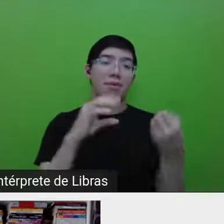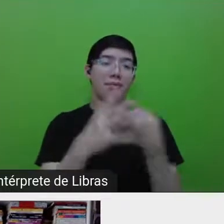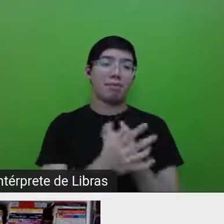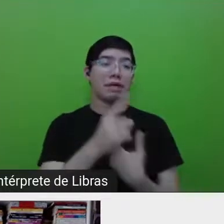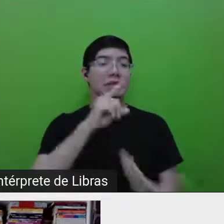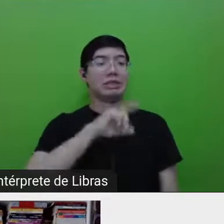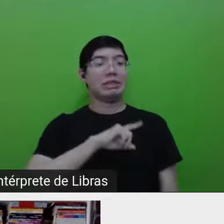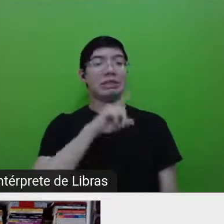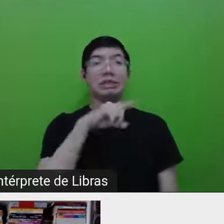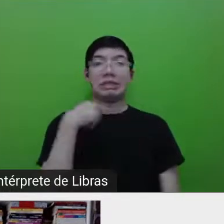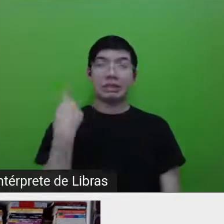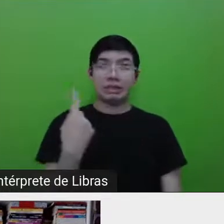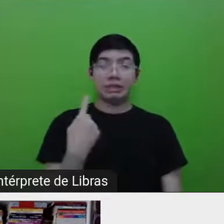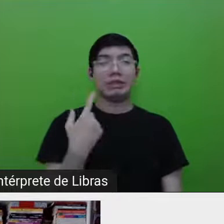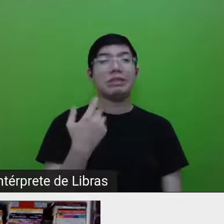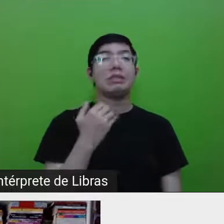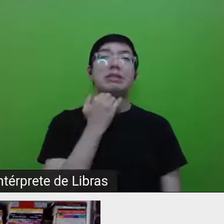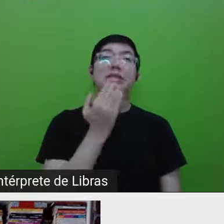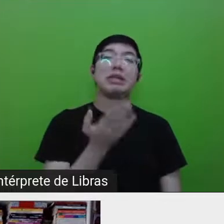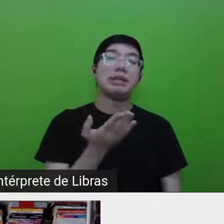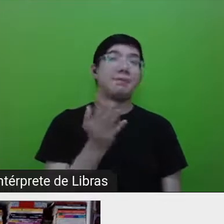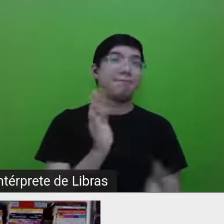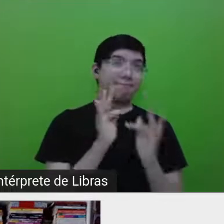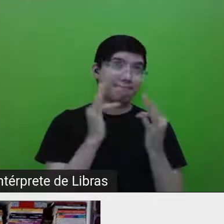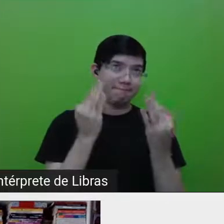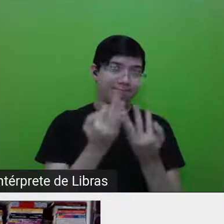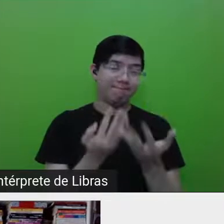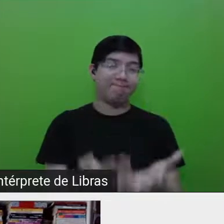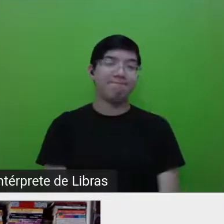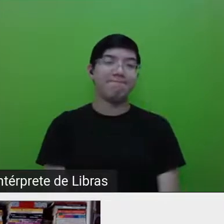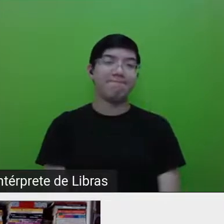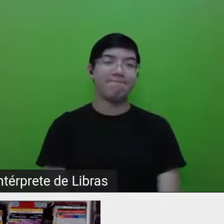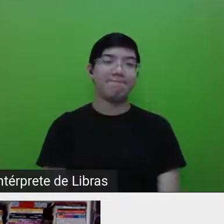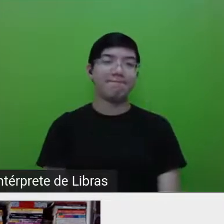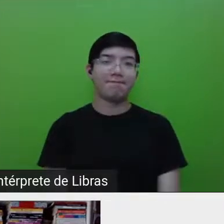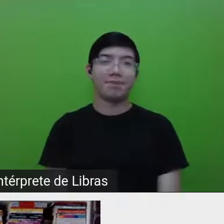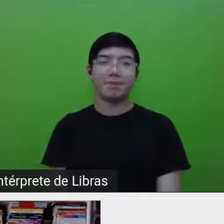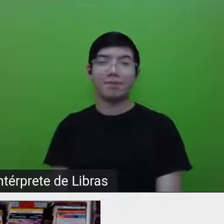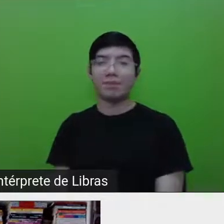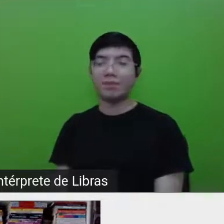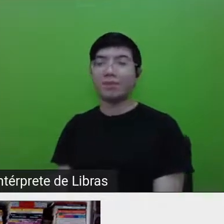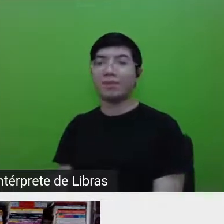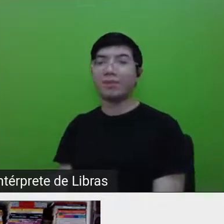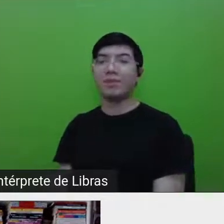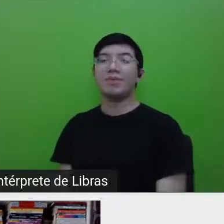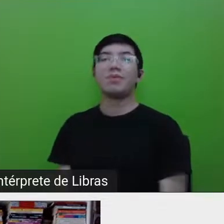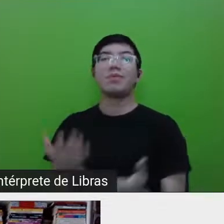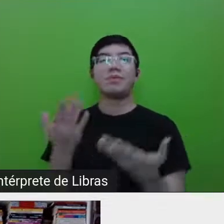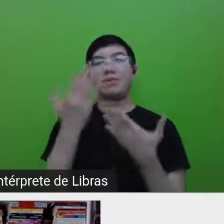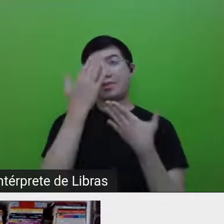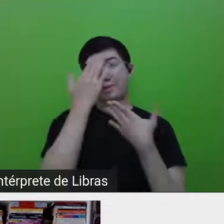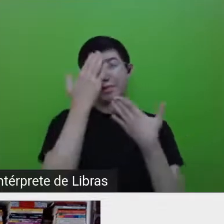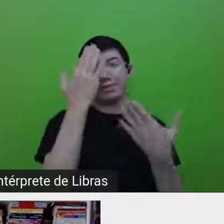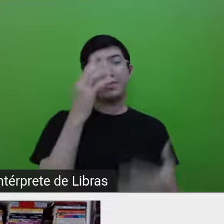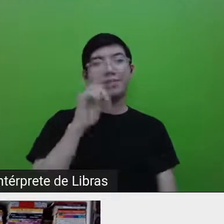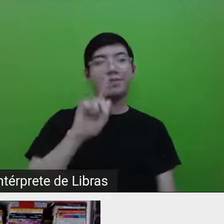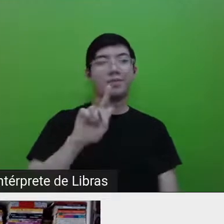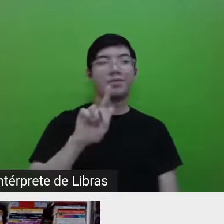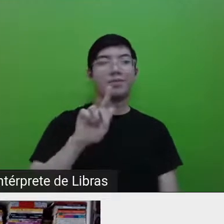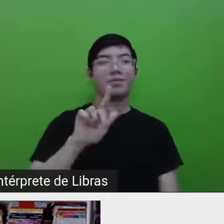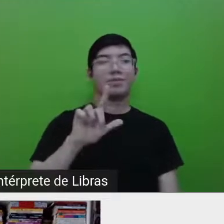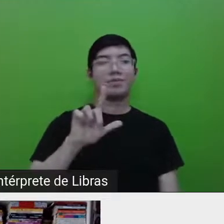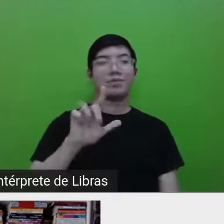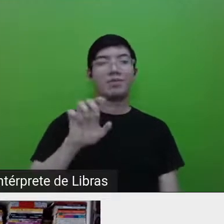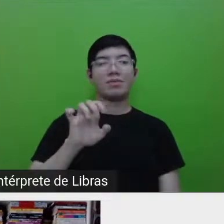filhas de um tempo, mas que coisa. Olha, e eu quero agradecer também à Gleida, que veio